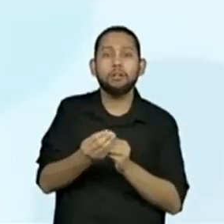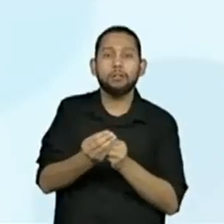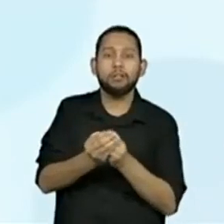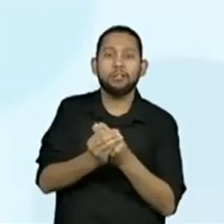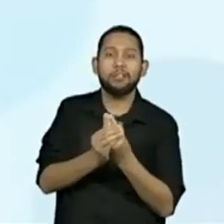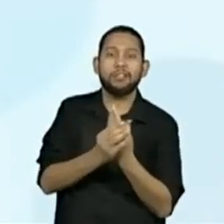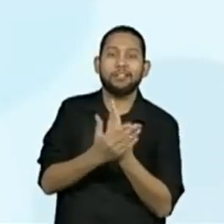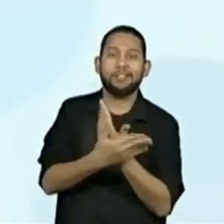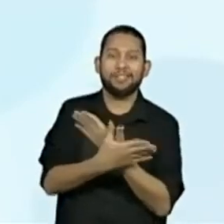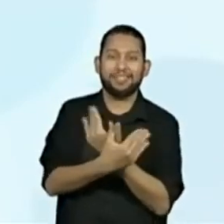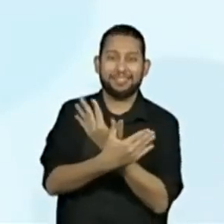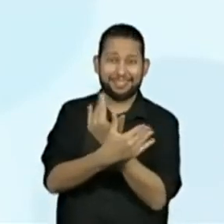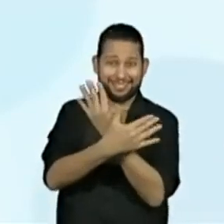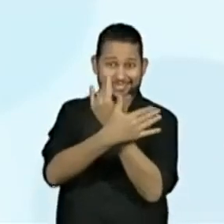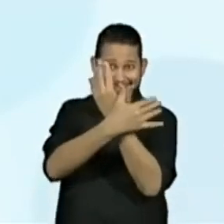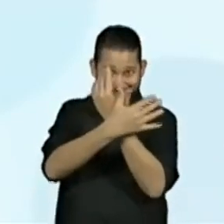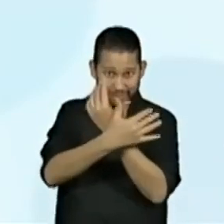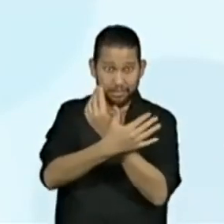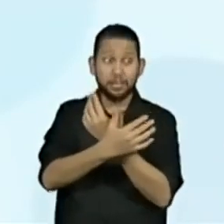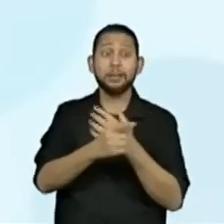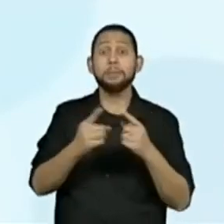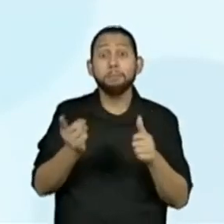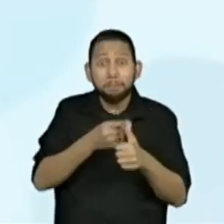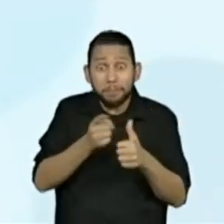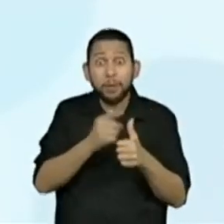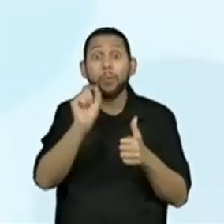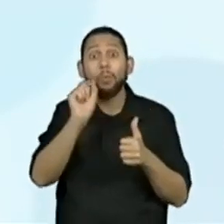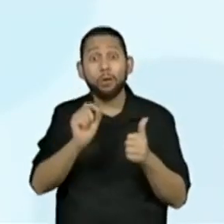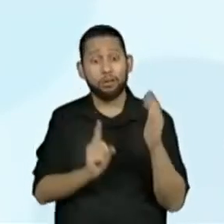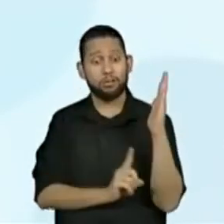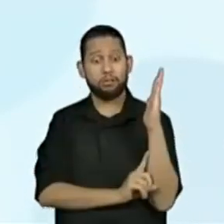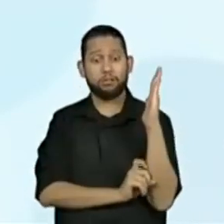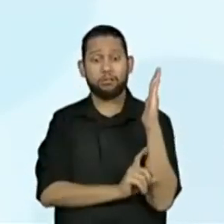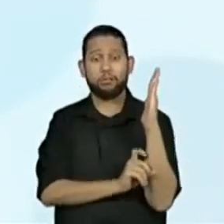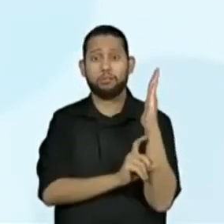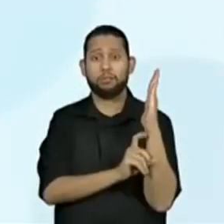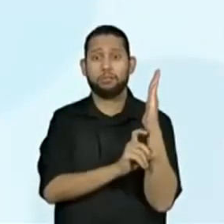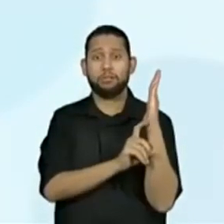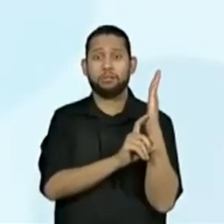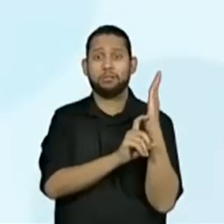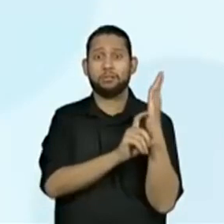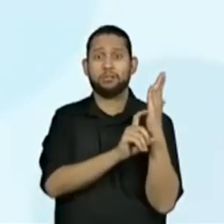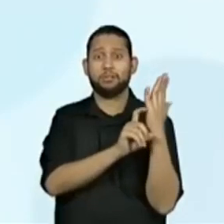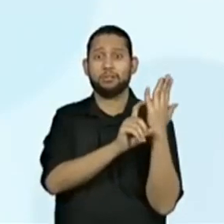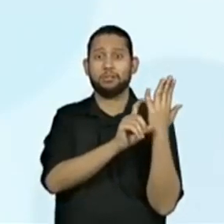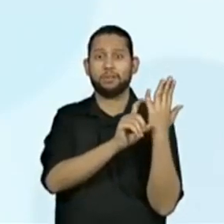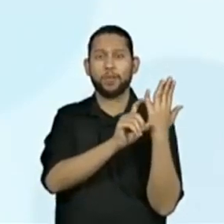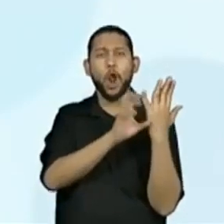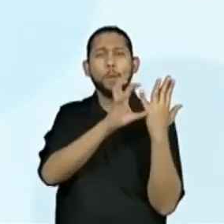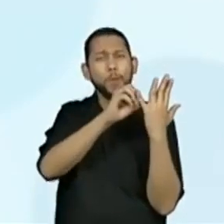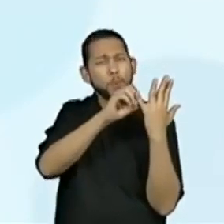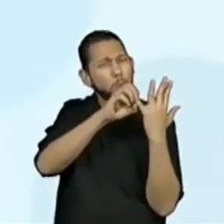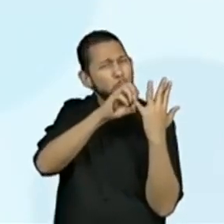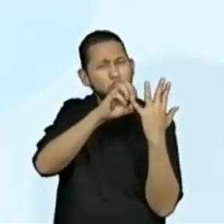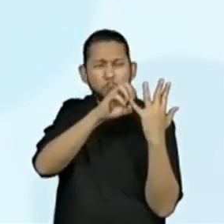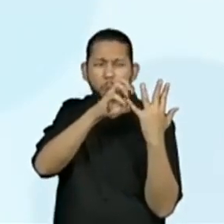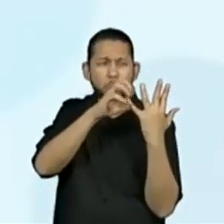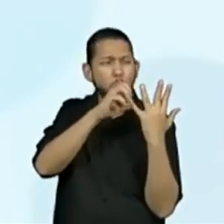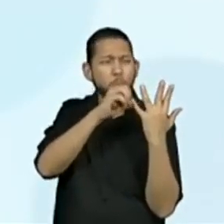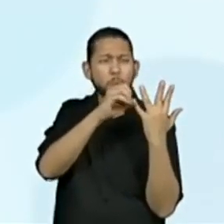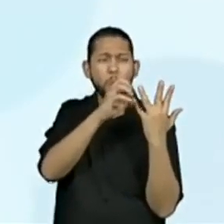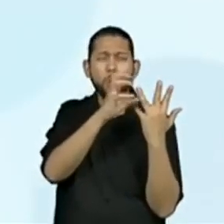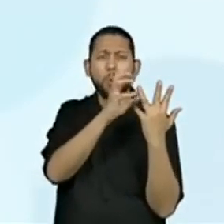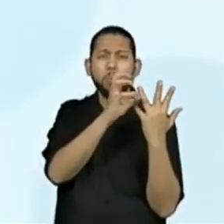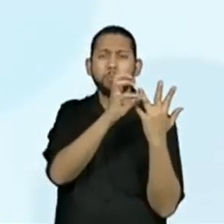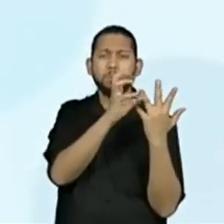vira largata e depois vira borboleta adulta. E esse parágrafo fala que cada momento da vida